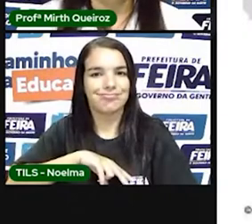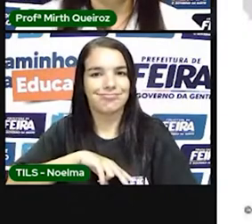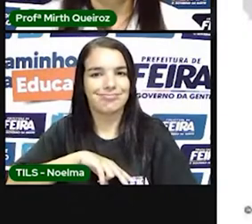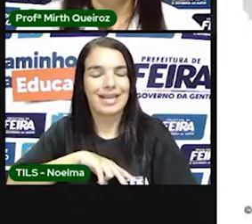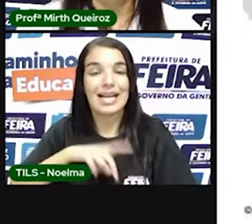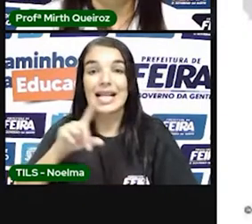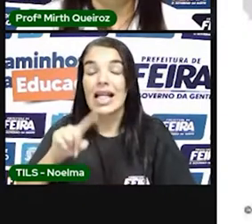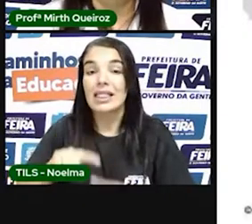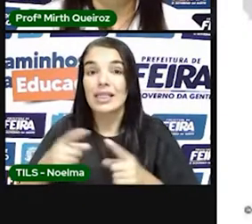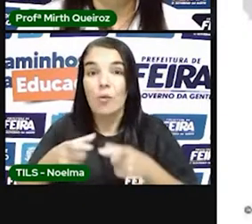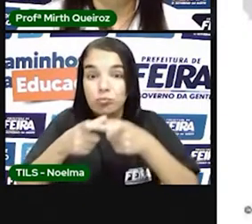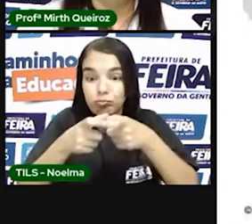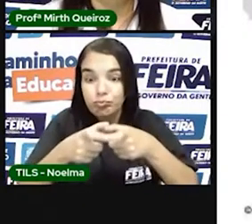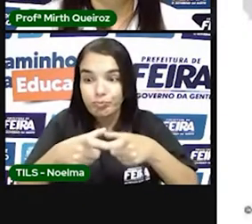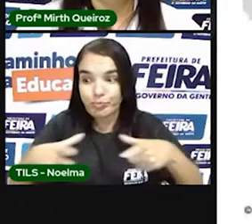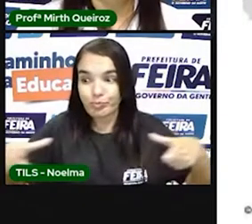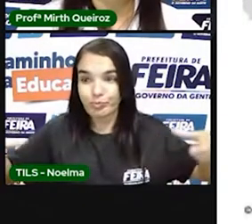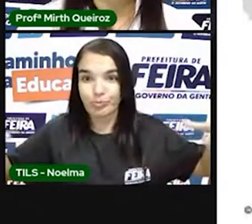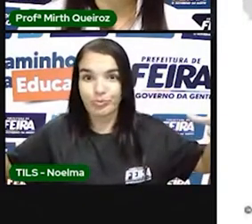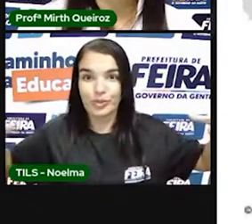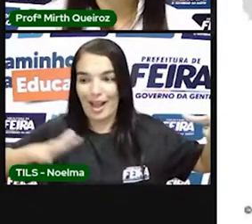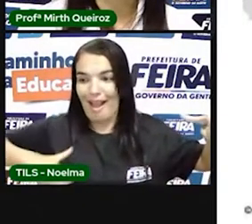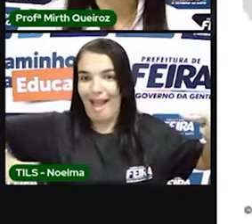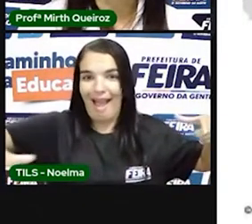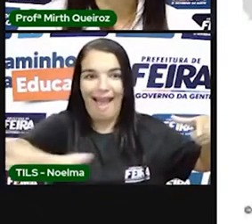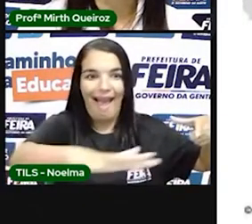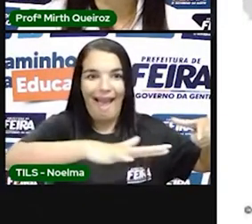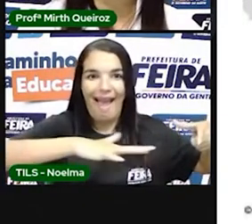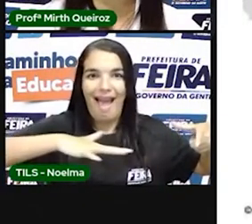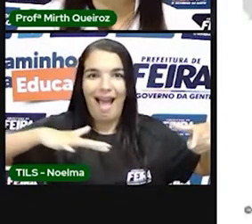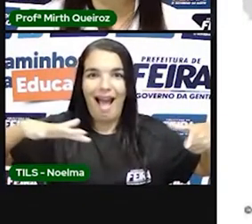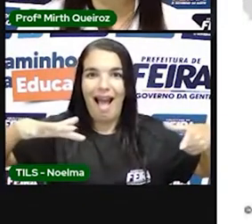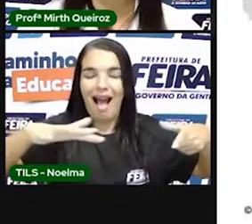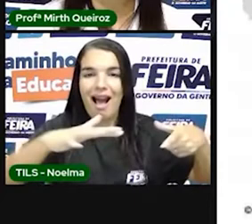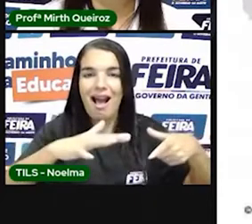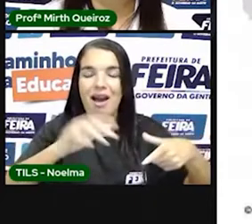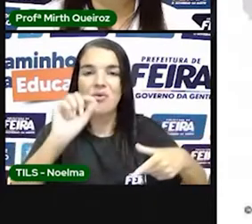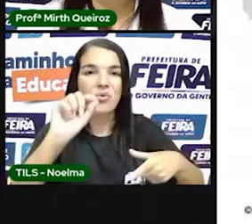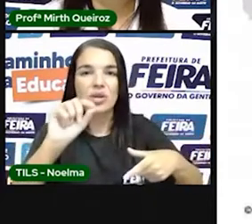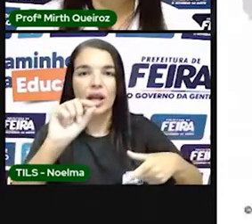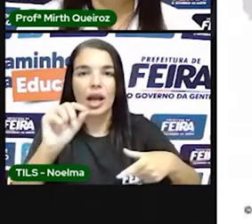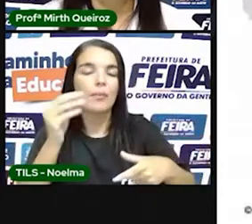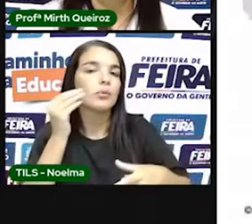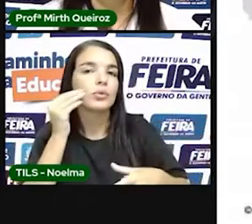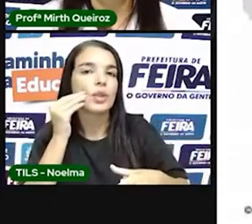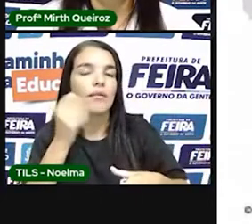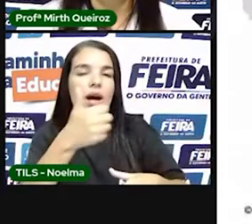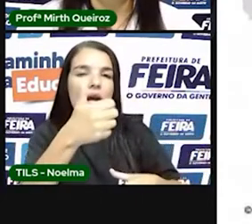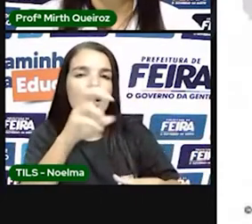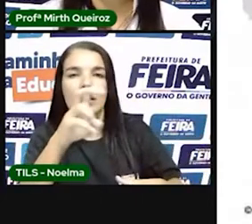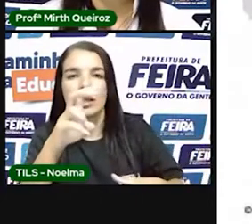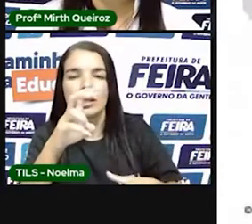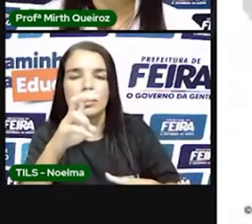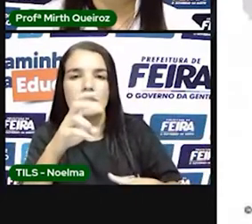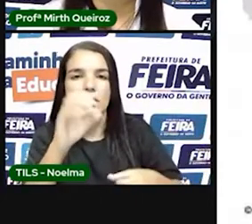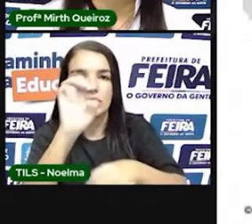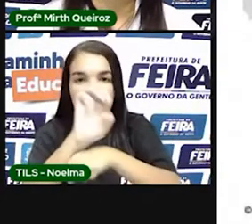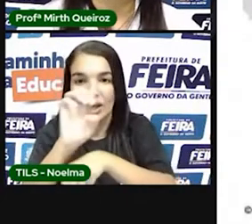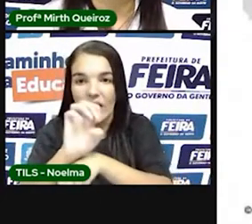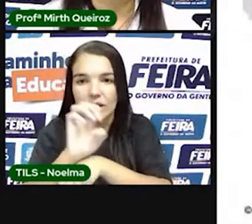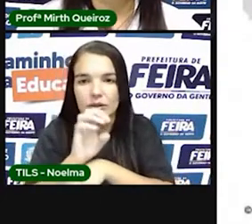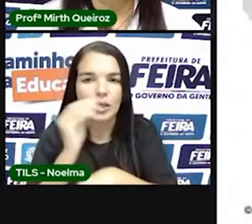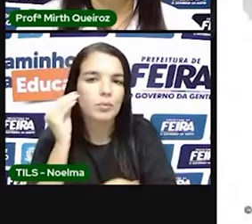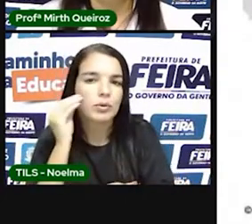O enorme território, então, foi dividido em 15 capitanias, que eram faixas de terra, que abrangiam desde o litoral